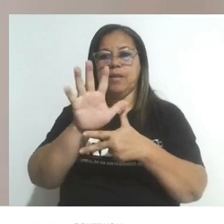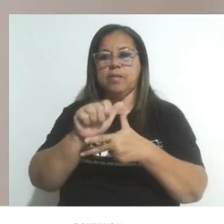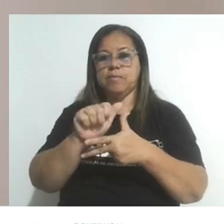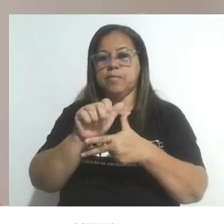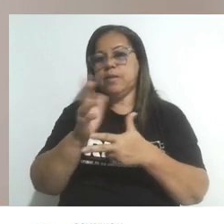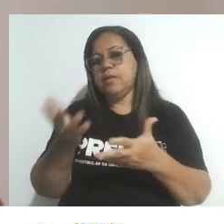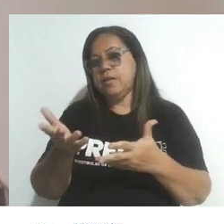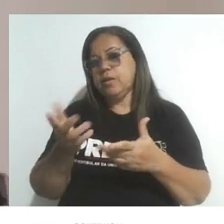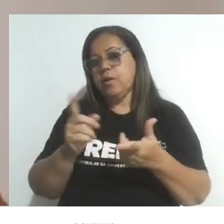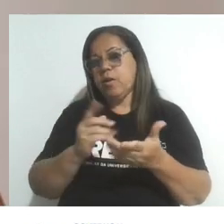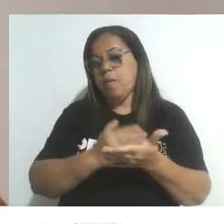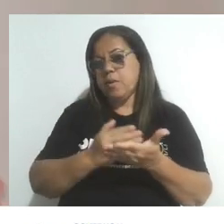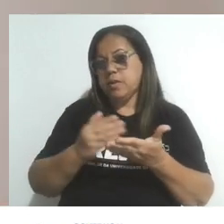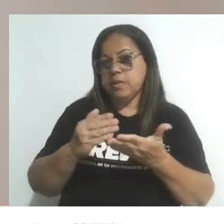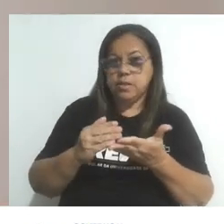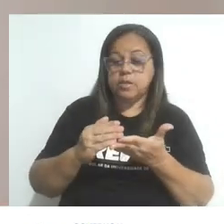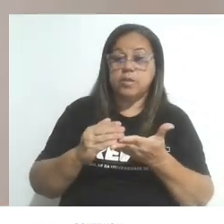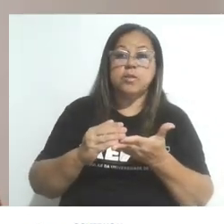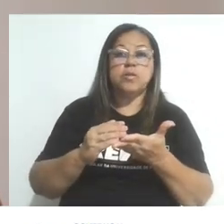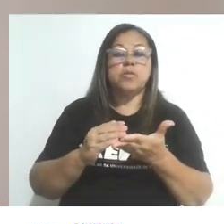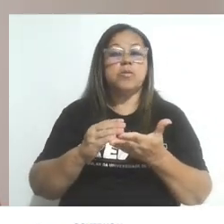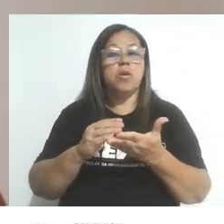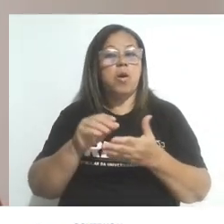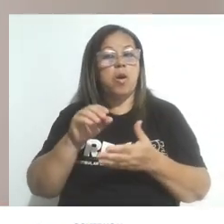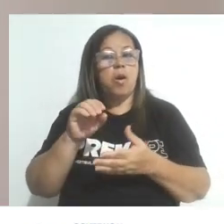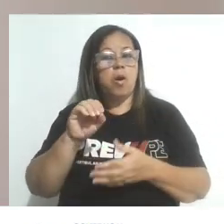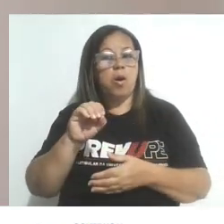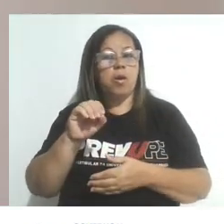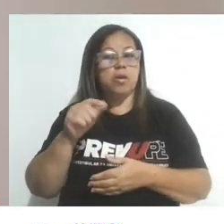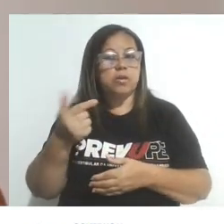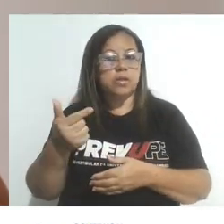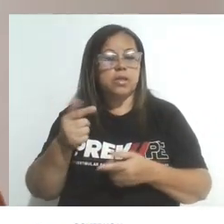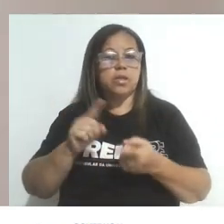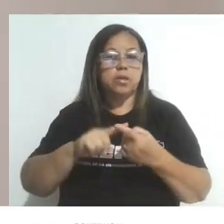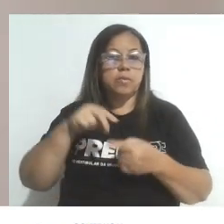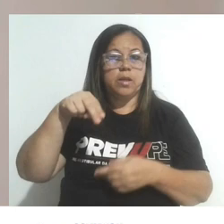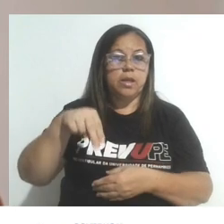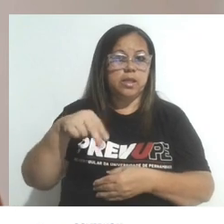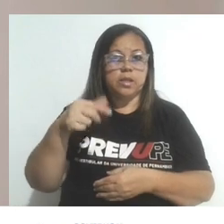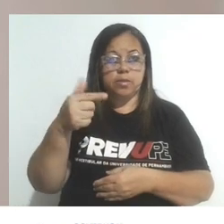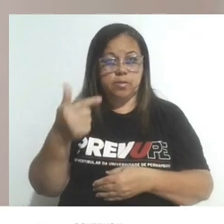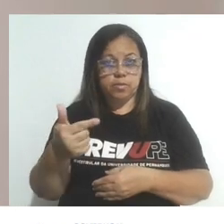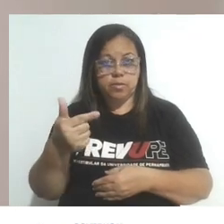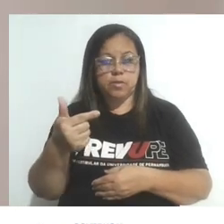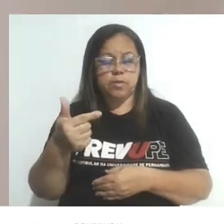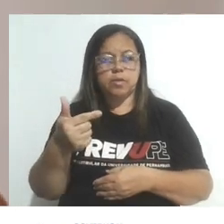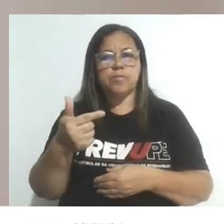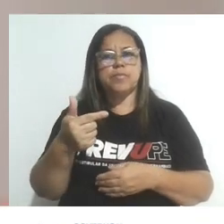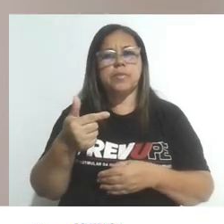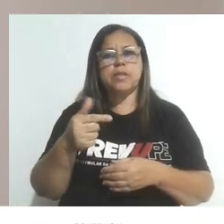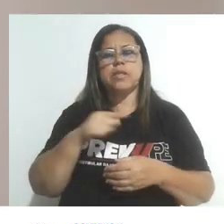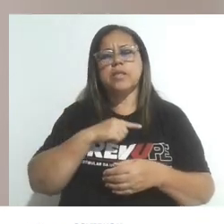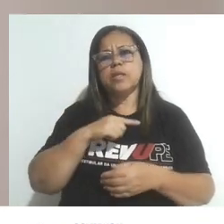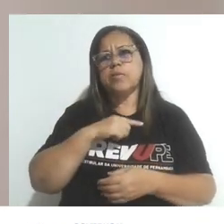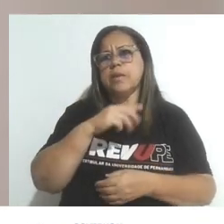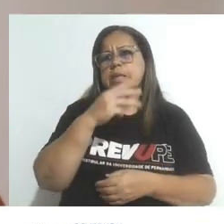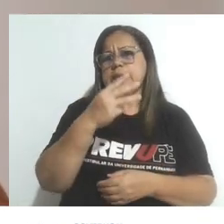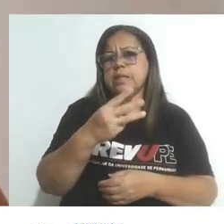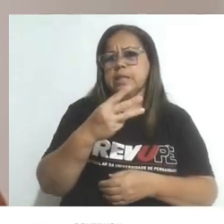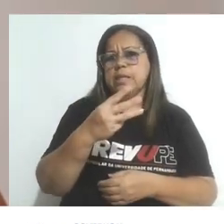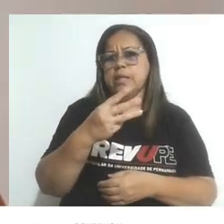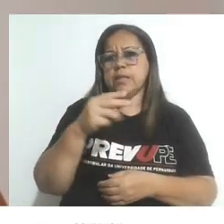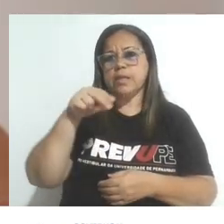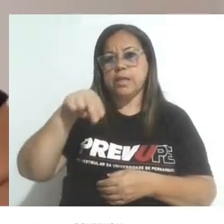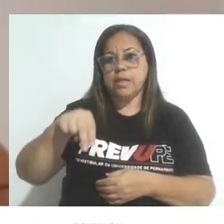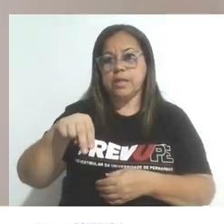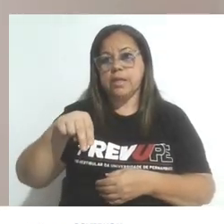hidrogênio. Na reação, um mol de nitrogênio, M2, reage com 3 moles de hidrogênio,